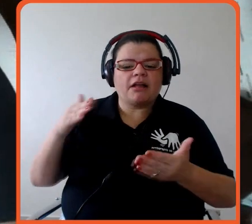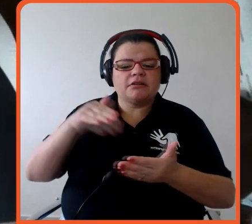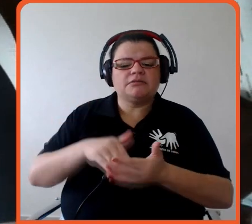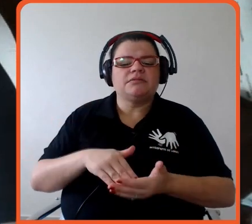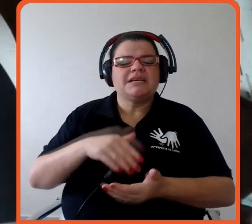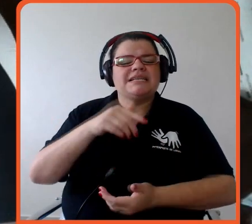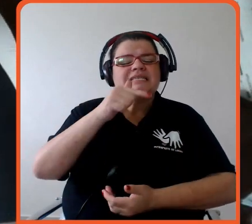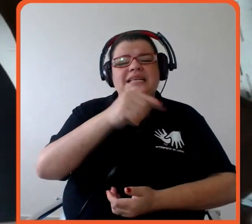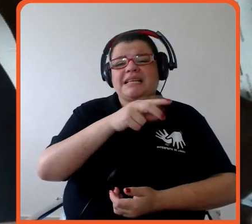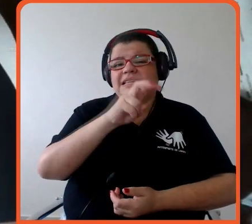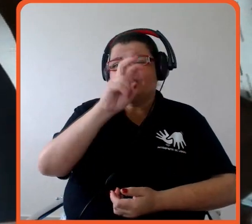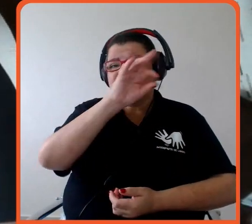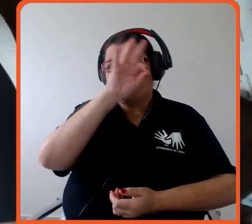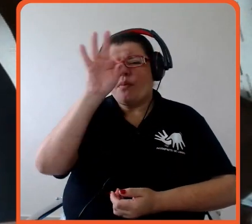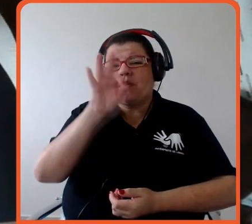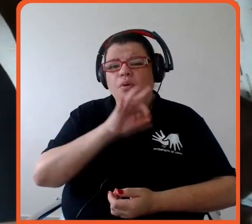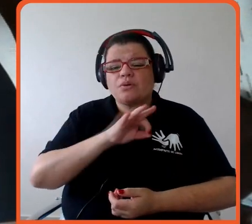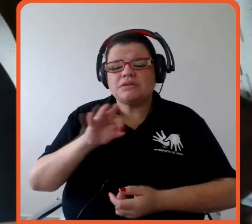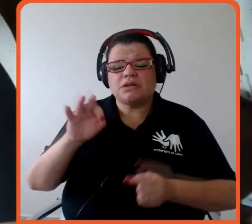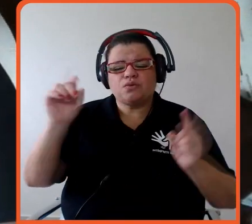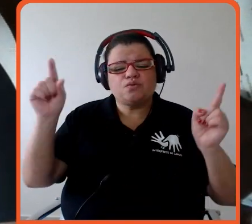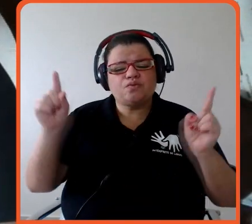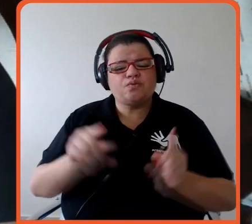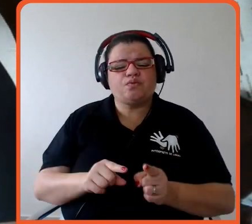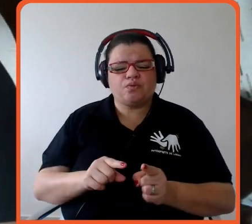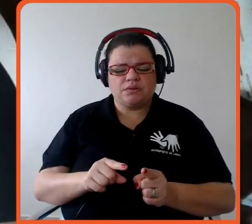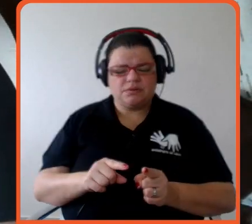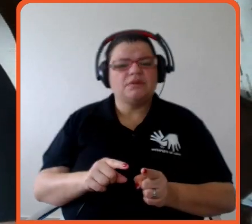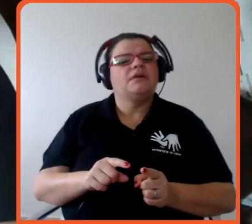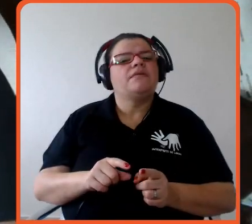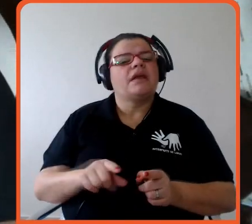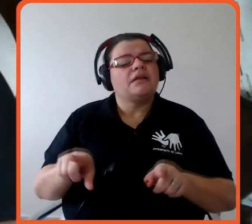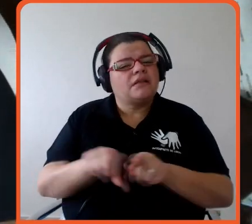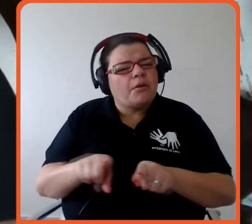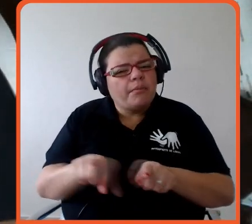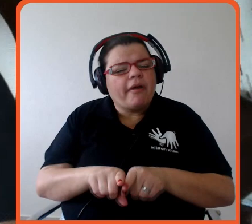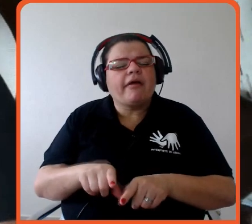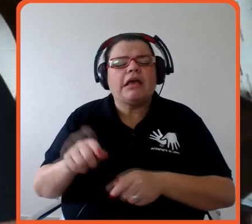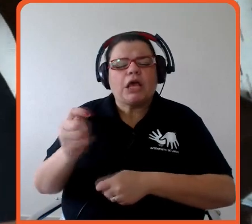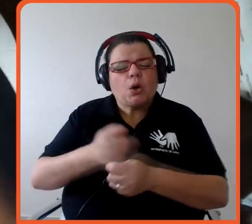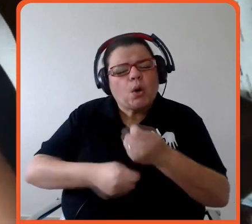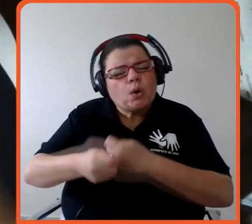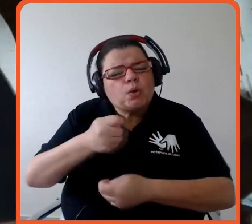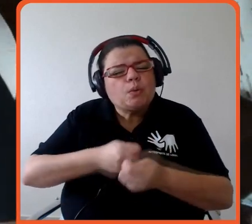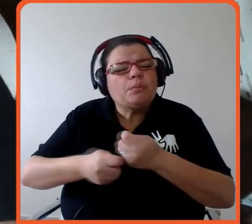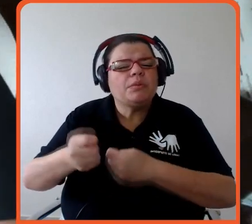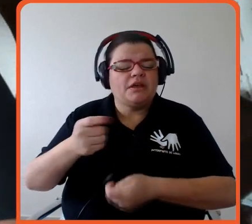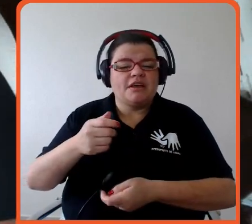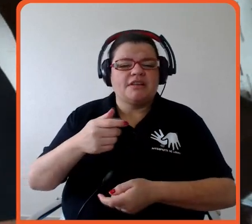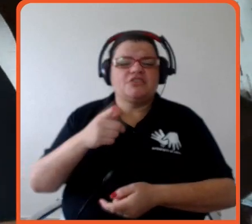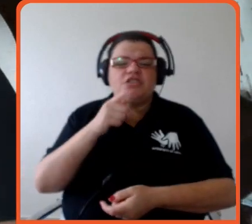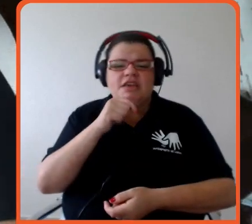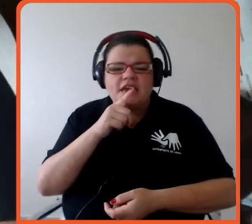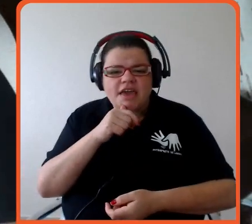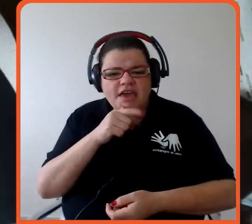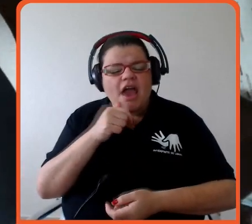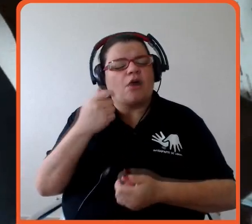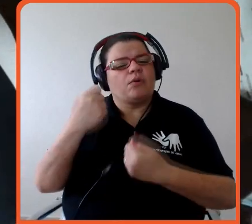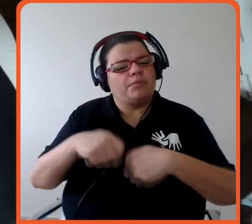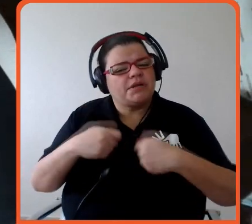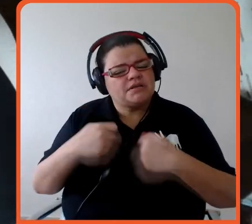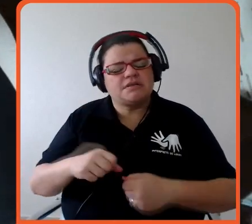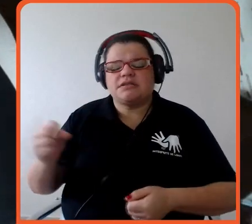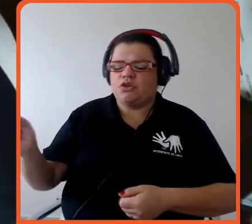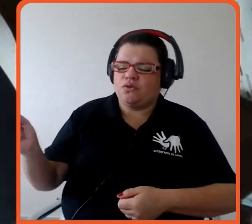% consumo de água por peça e isso através de inovação, de colaboração, muita parceria